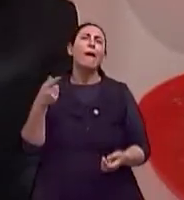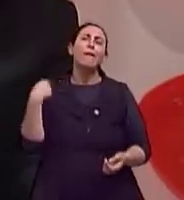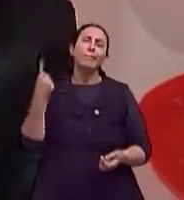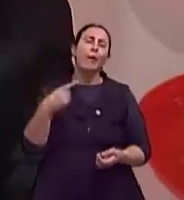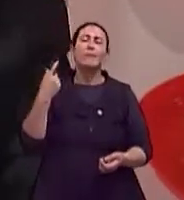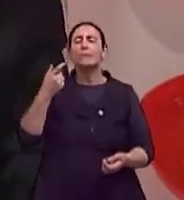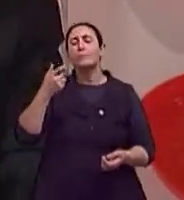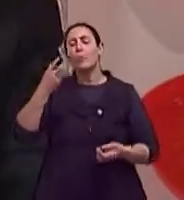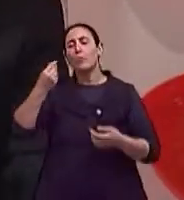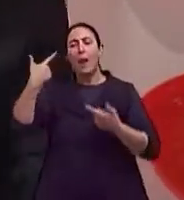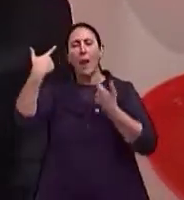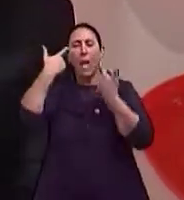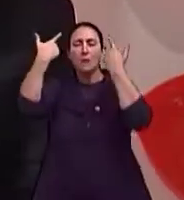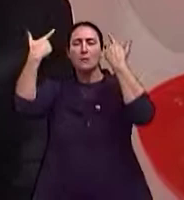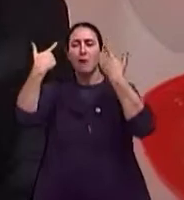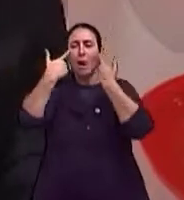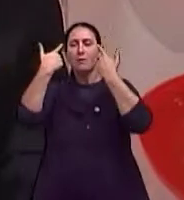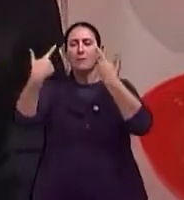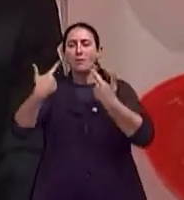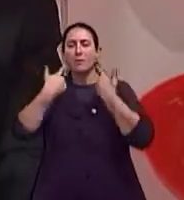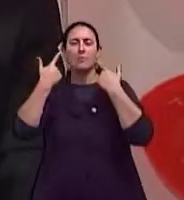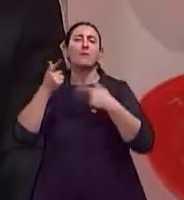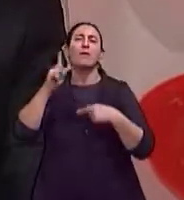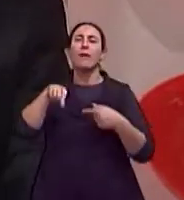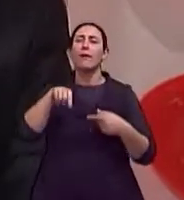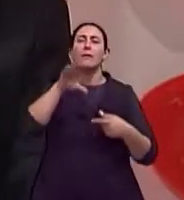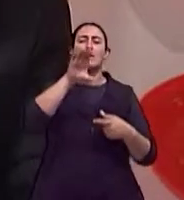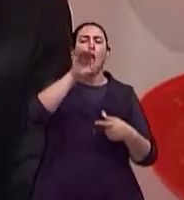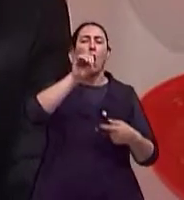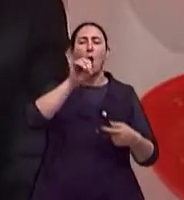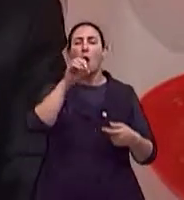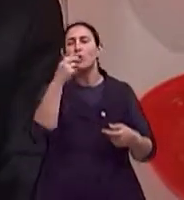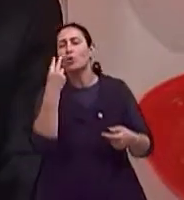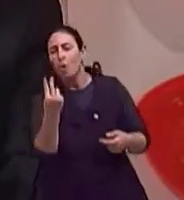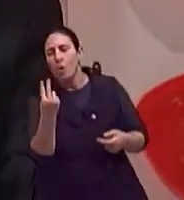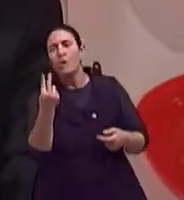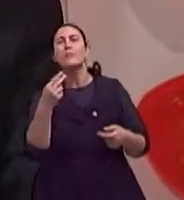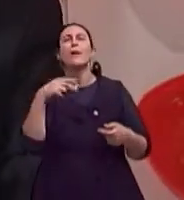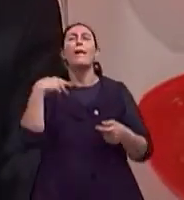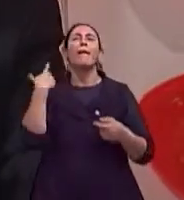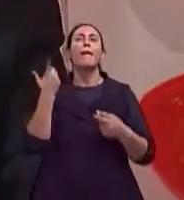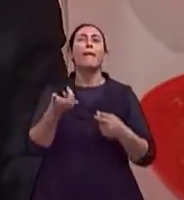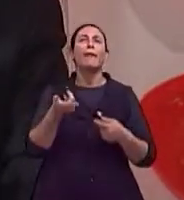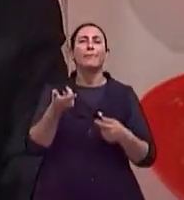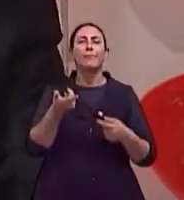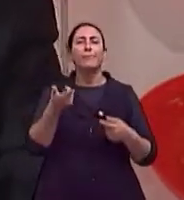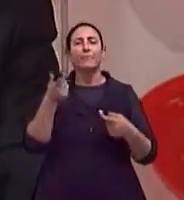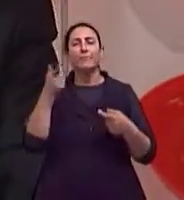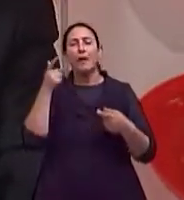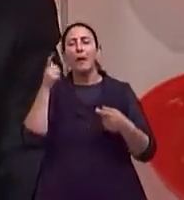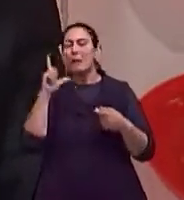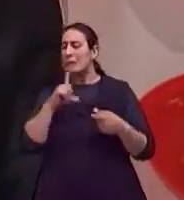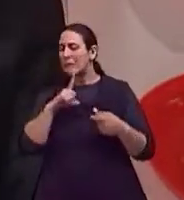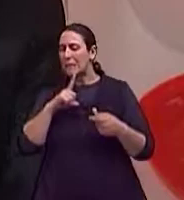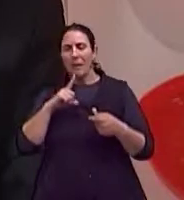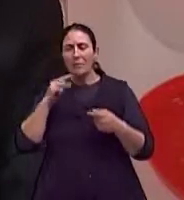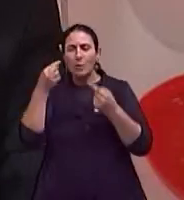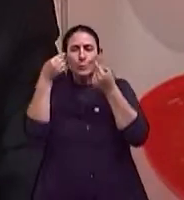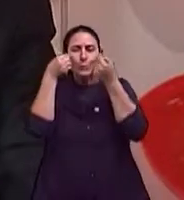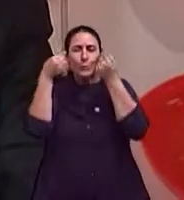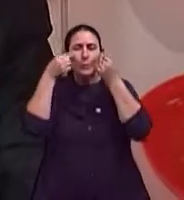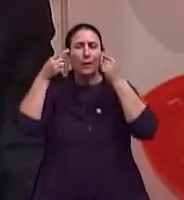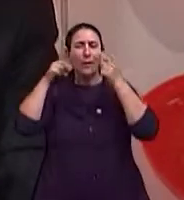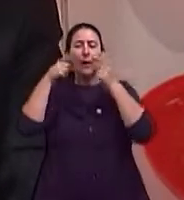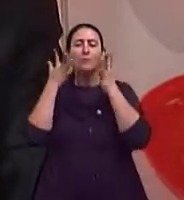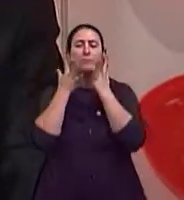de laser, laser de CO2 fracionado, usamos técnicas de microagulhamento, usamos peeling